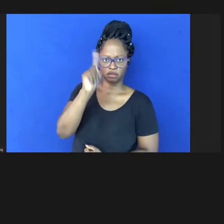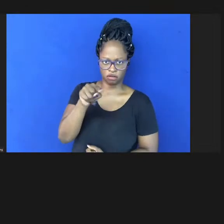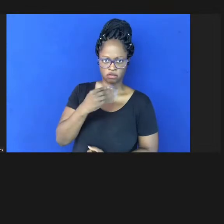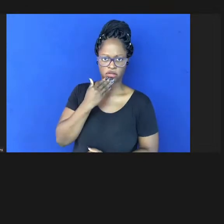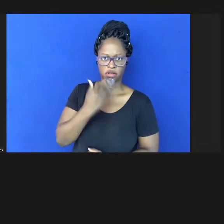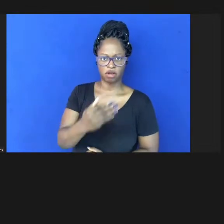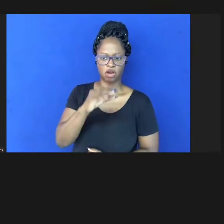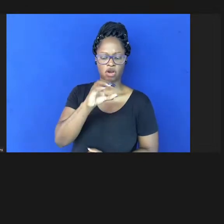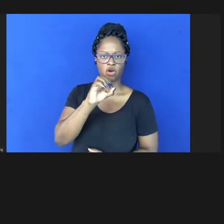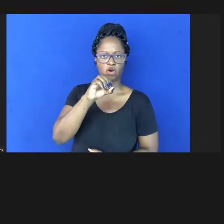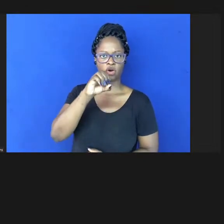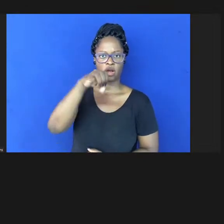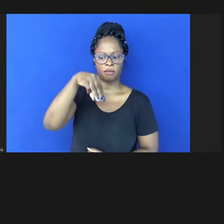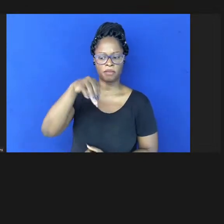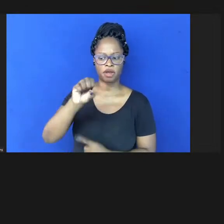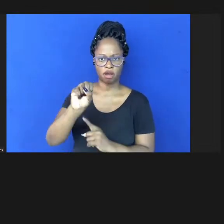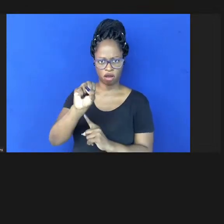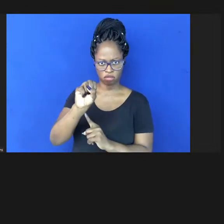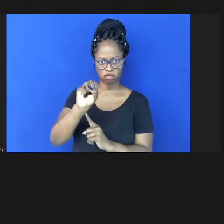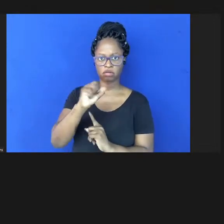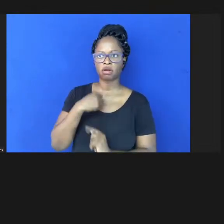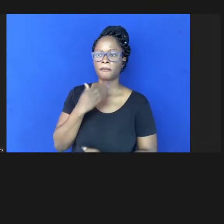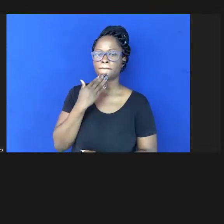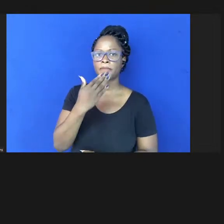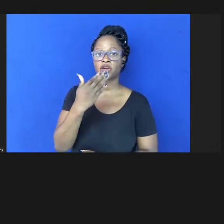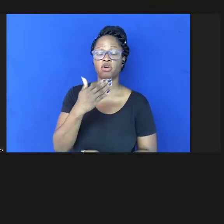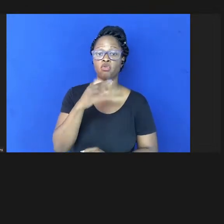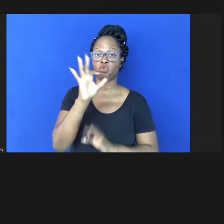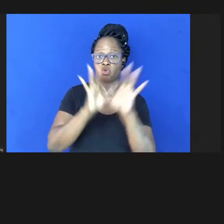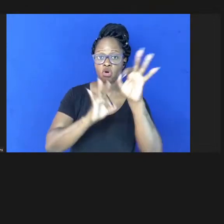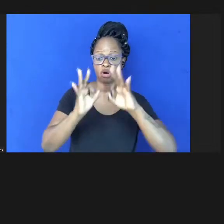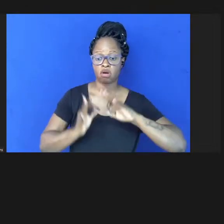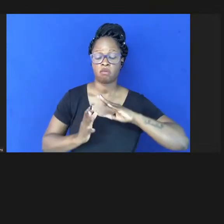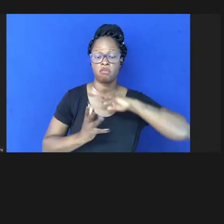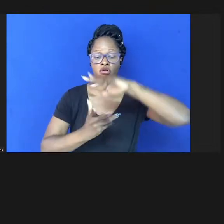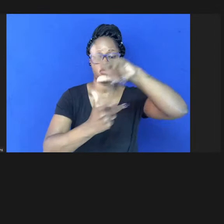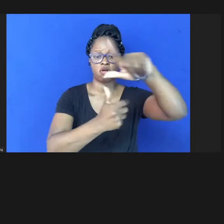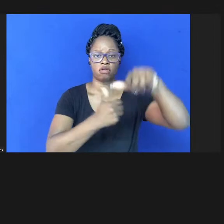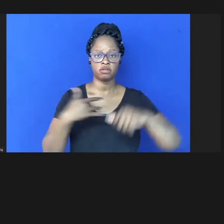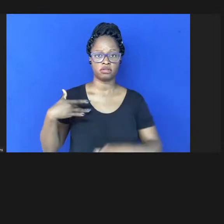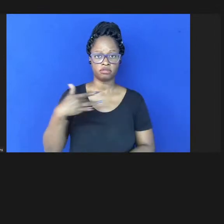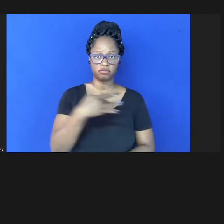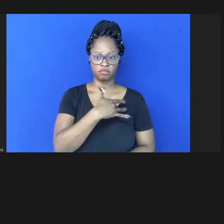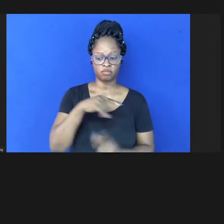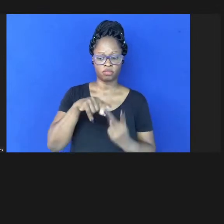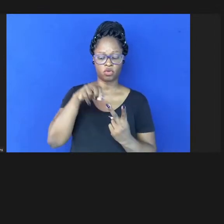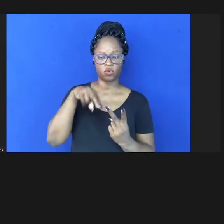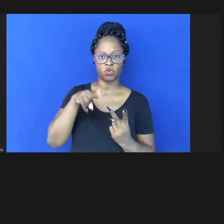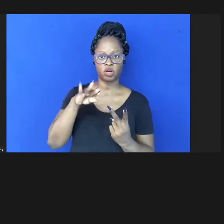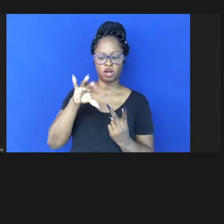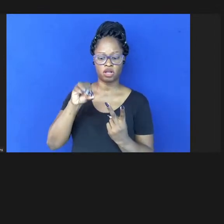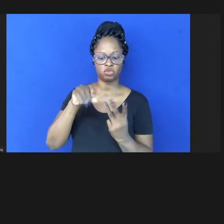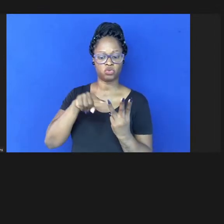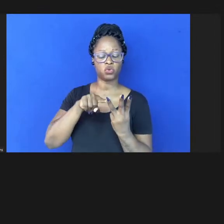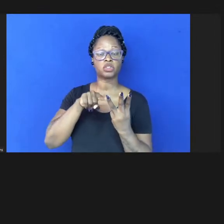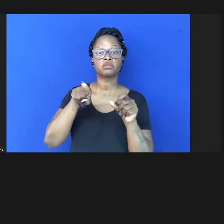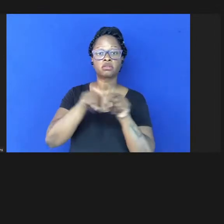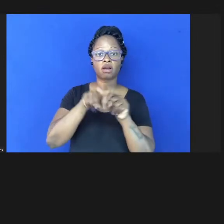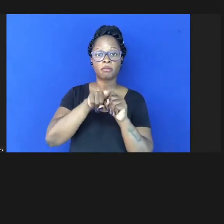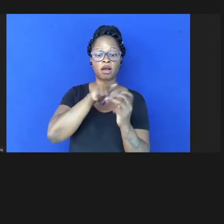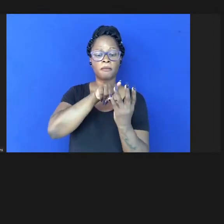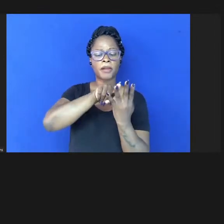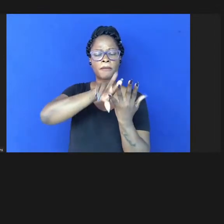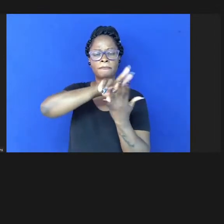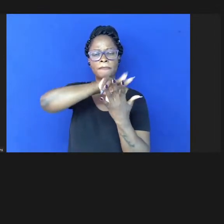OMS da Organização Mundial da Saúde da Unesco e também de várias